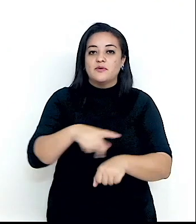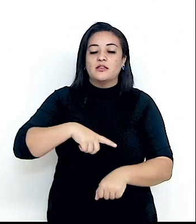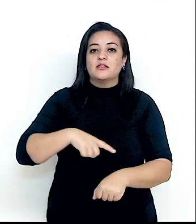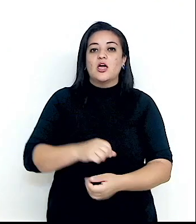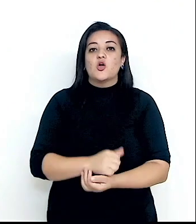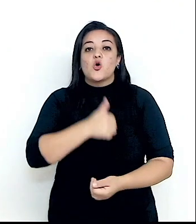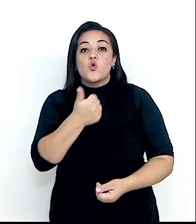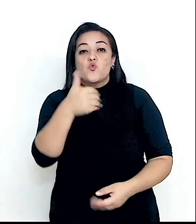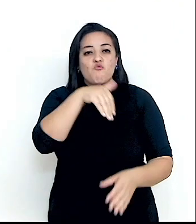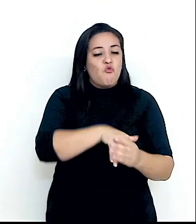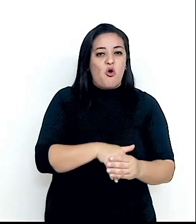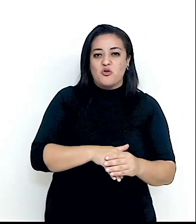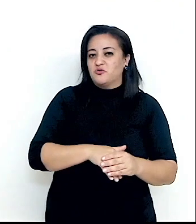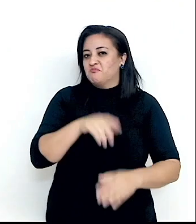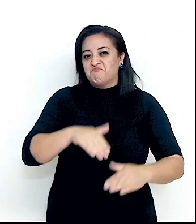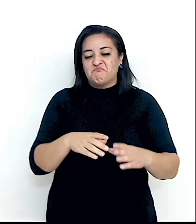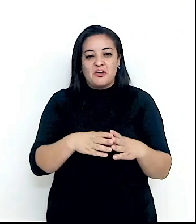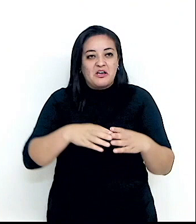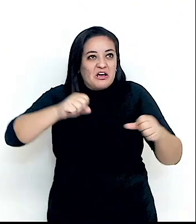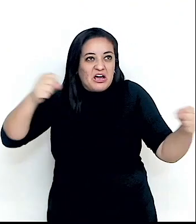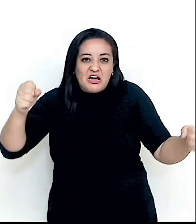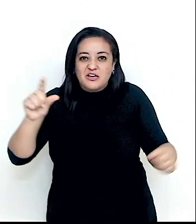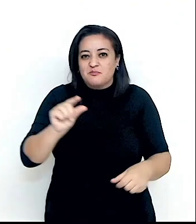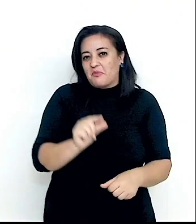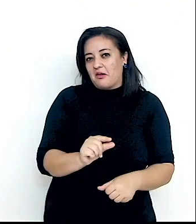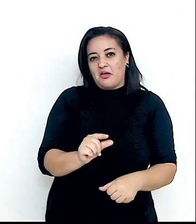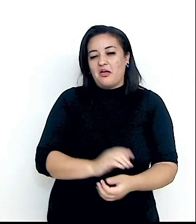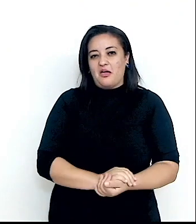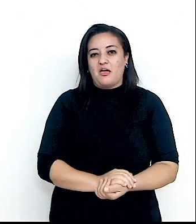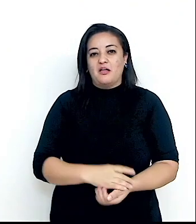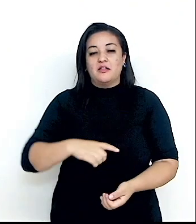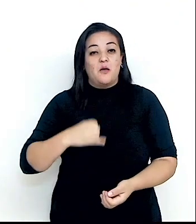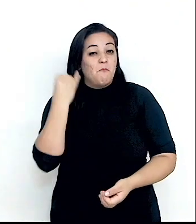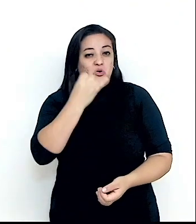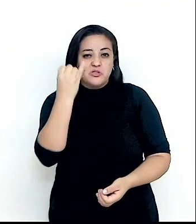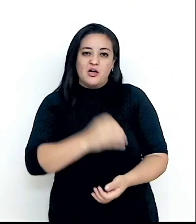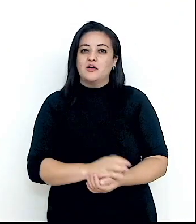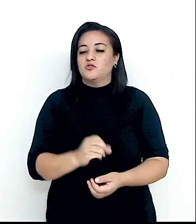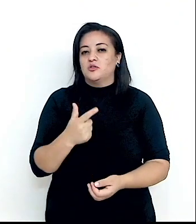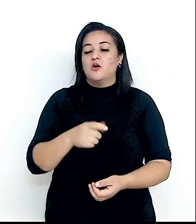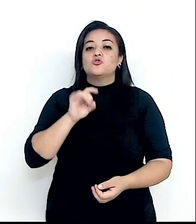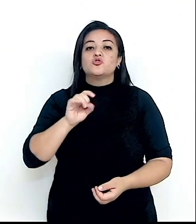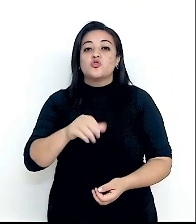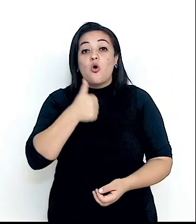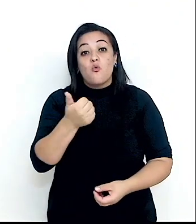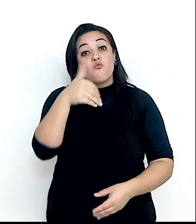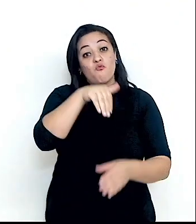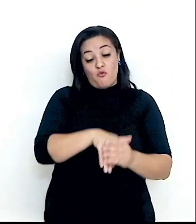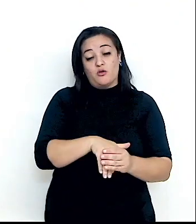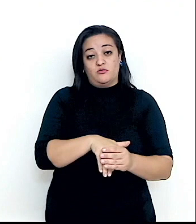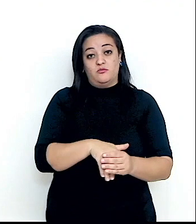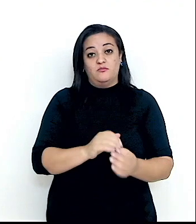voto, não importa o tamanho, se é um país nuclear ou não, vai ter um voto. Vota-se por maioria